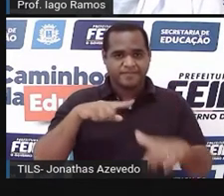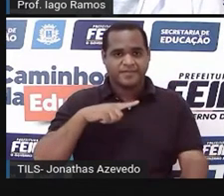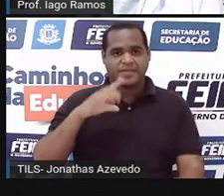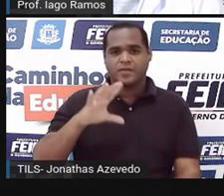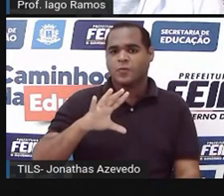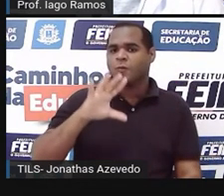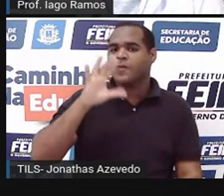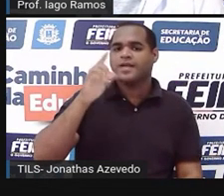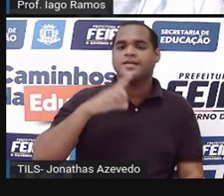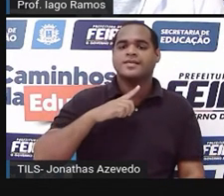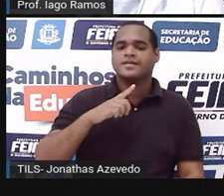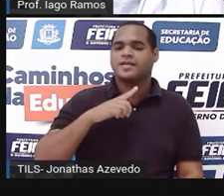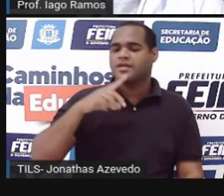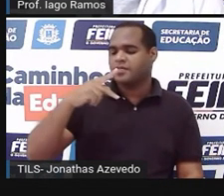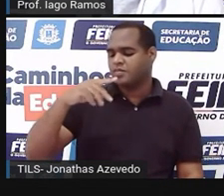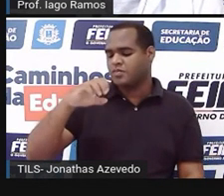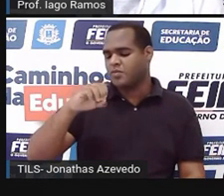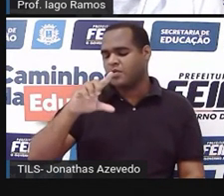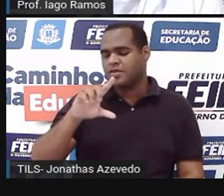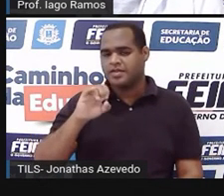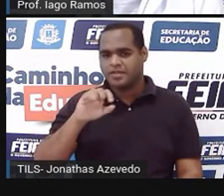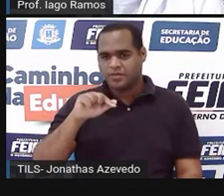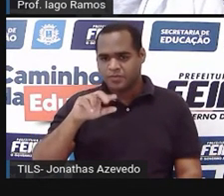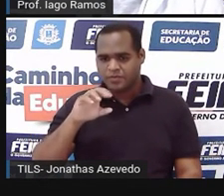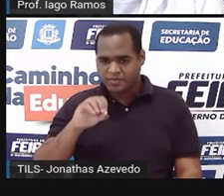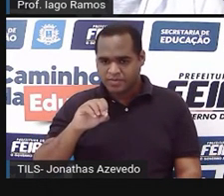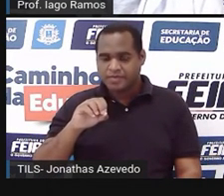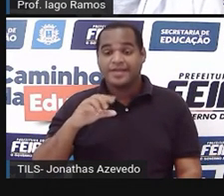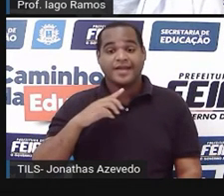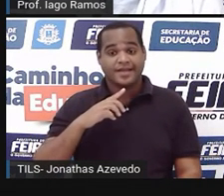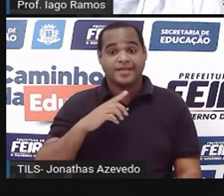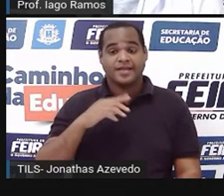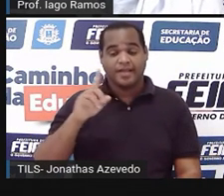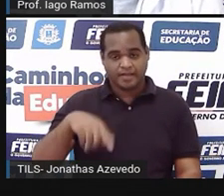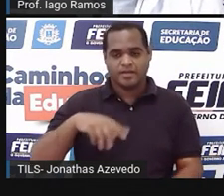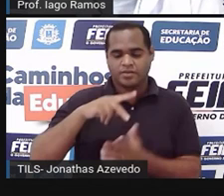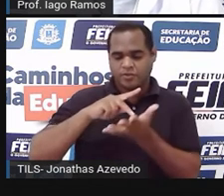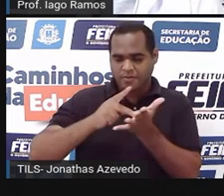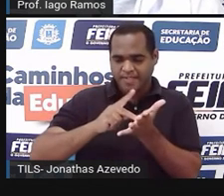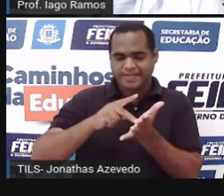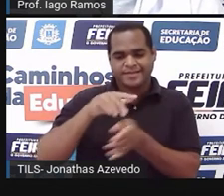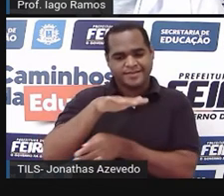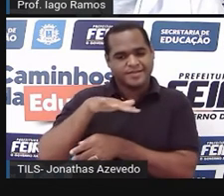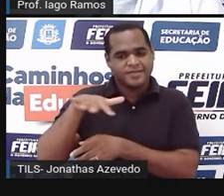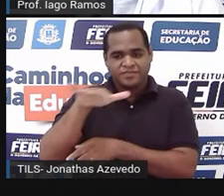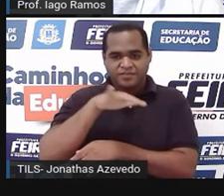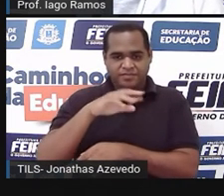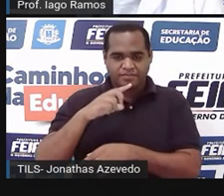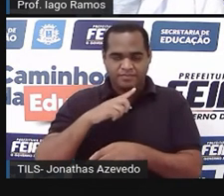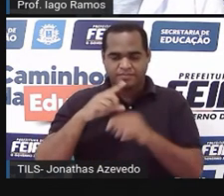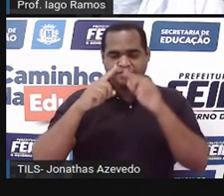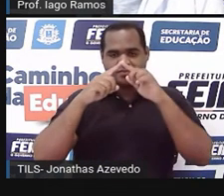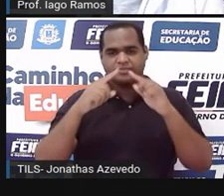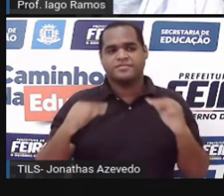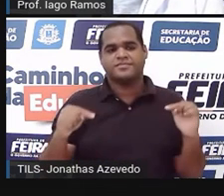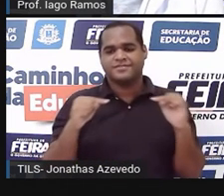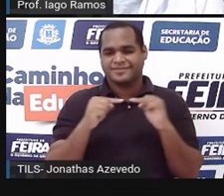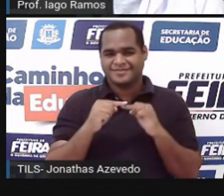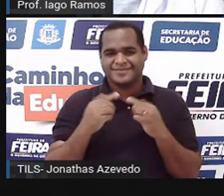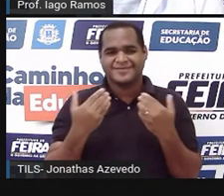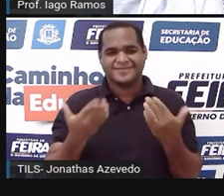polígono chamado triângulo, para essa figura geométrica plana chamada triângulo.